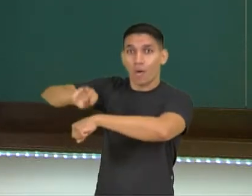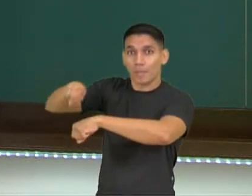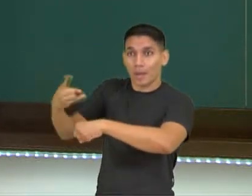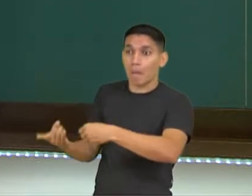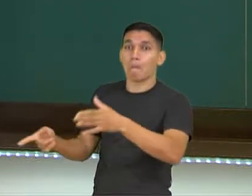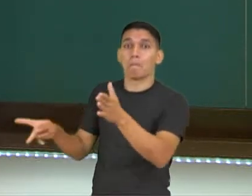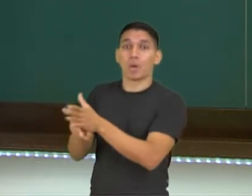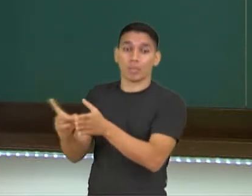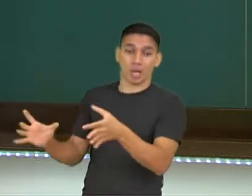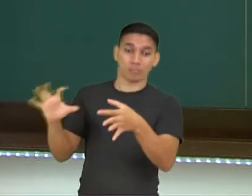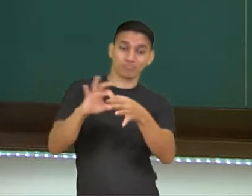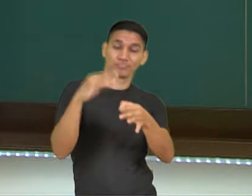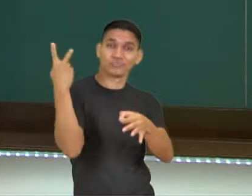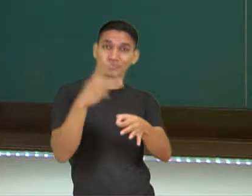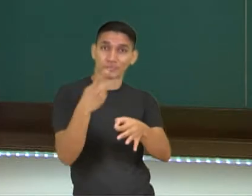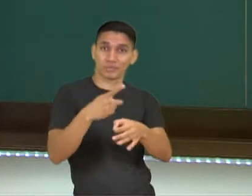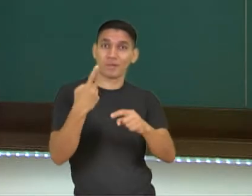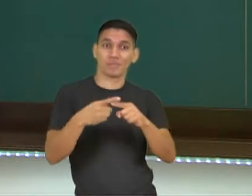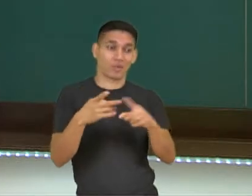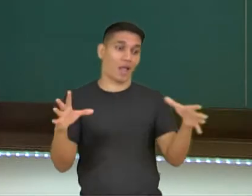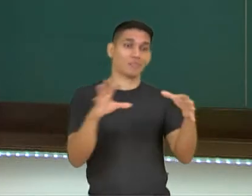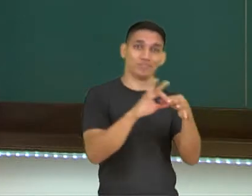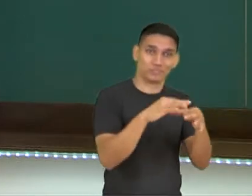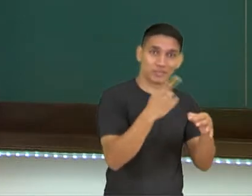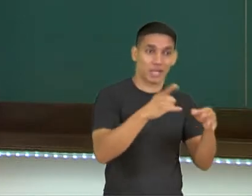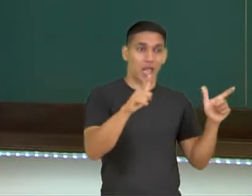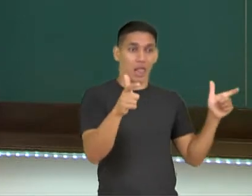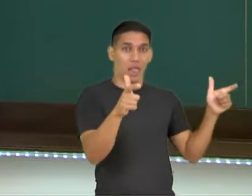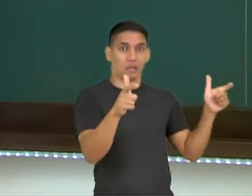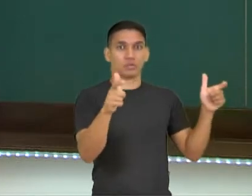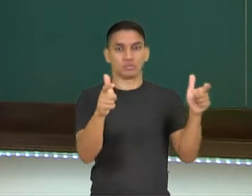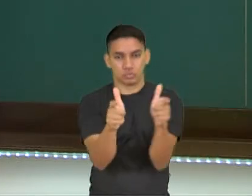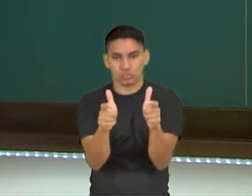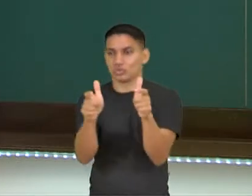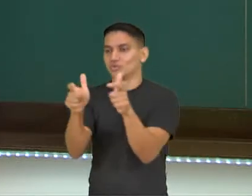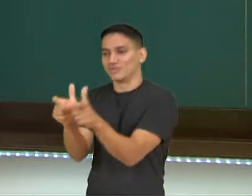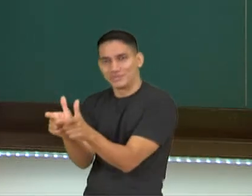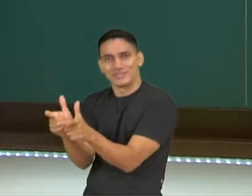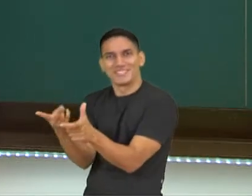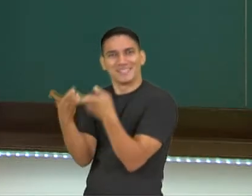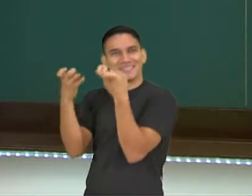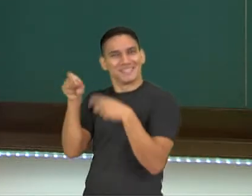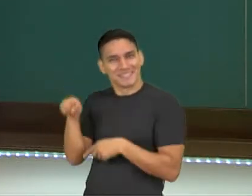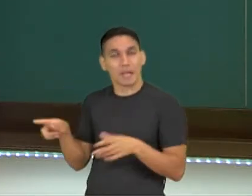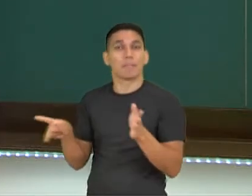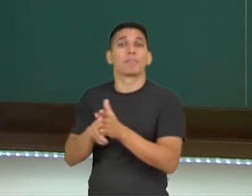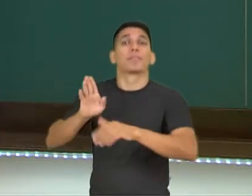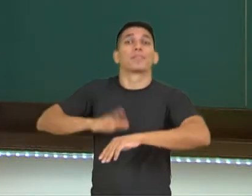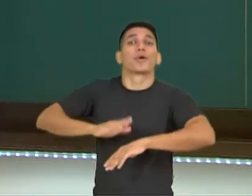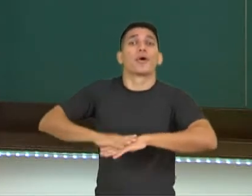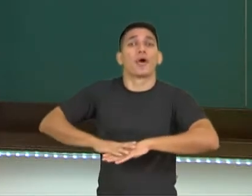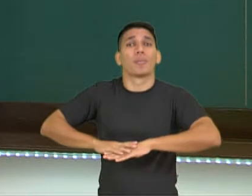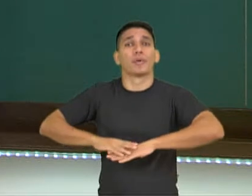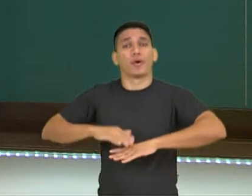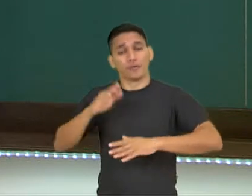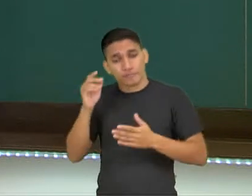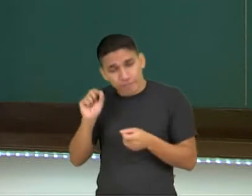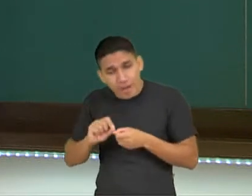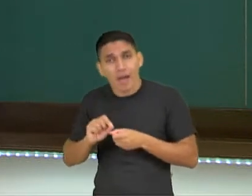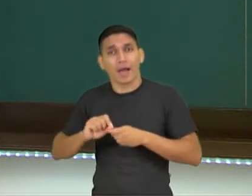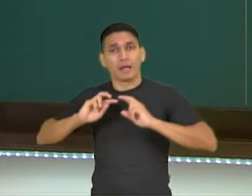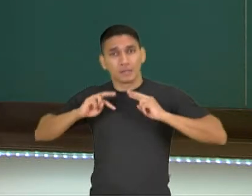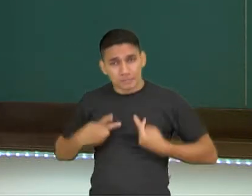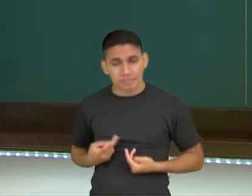corpo, uma limitação da matéria, né? É produzido pelo ser humano, aonde o próprio ser humano, o próprio homem pode